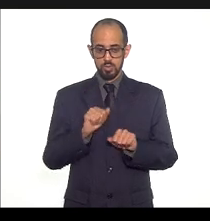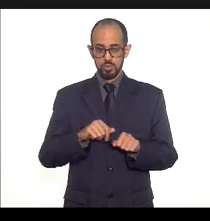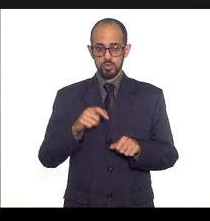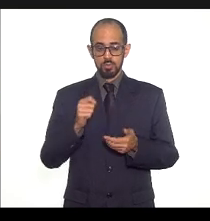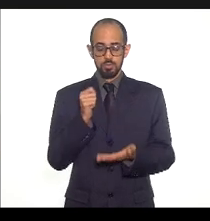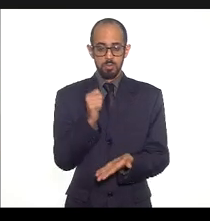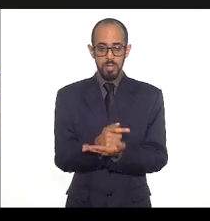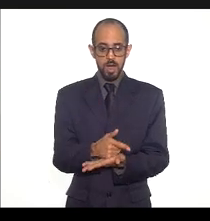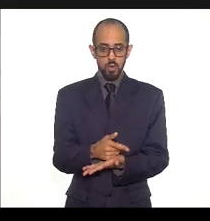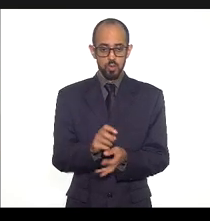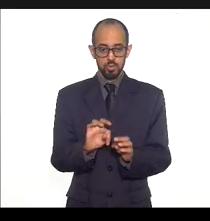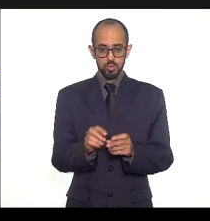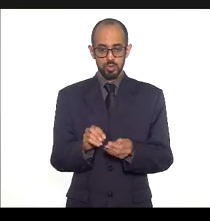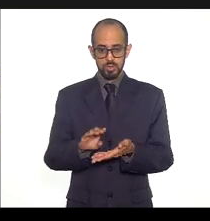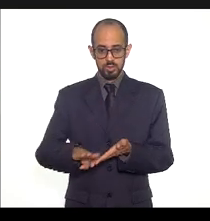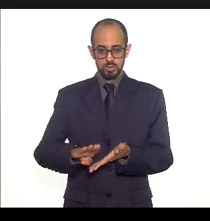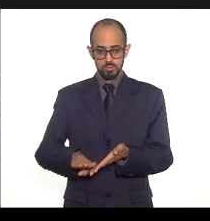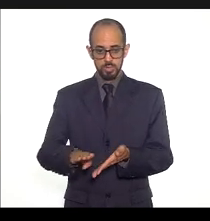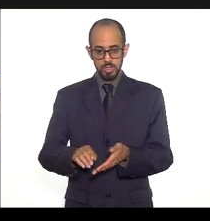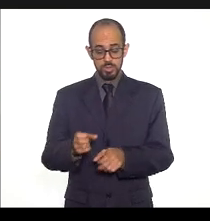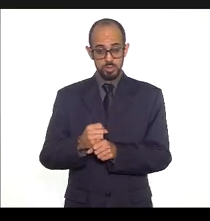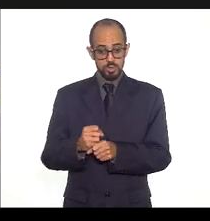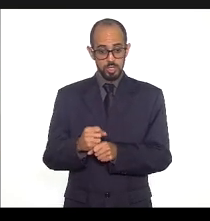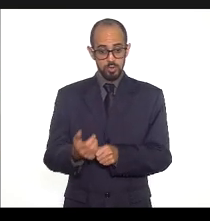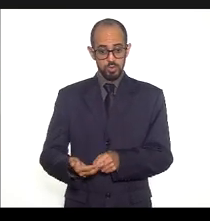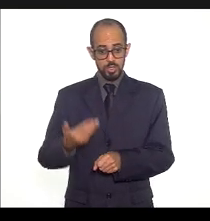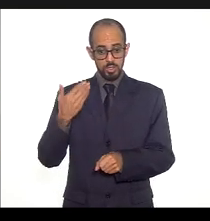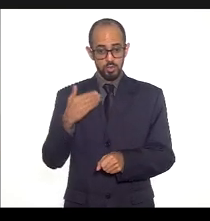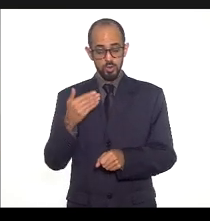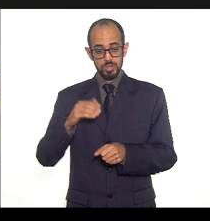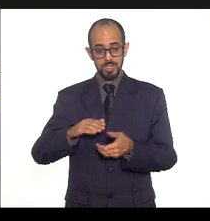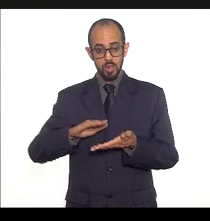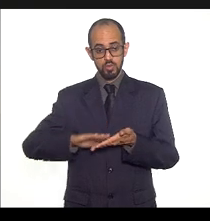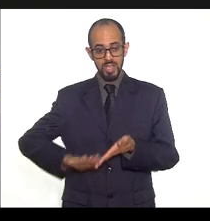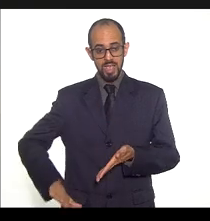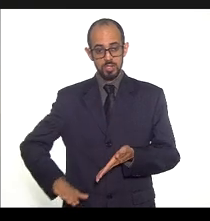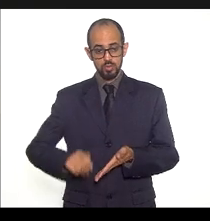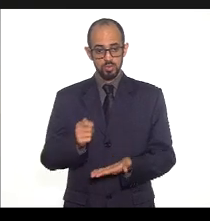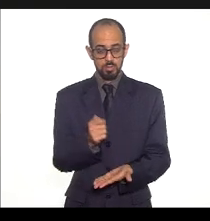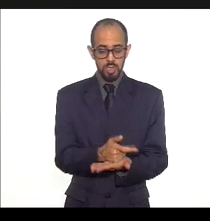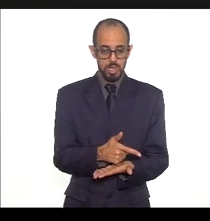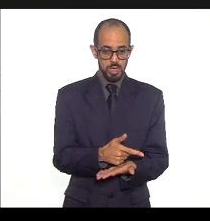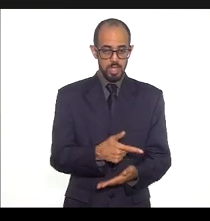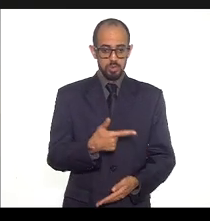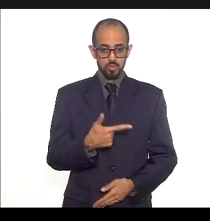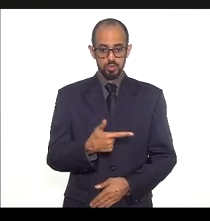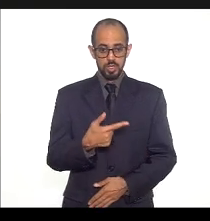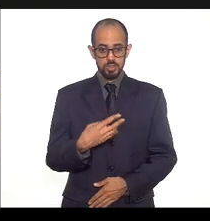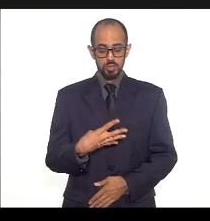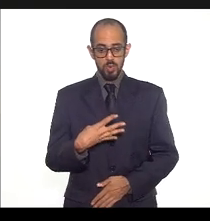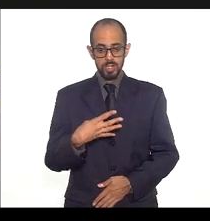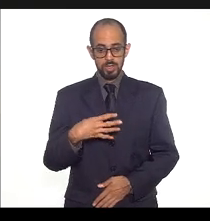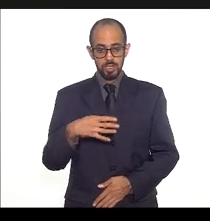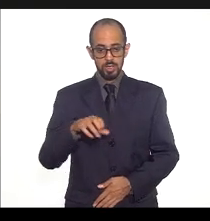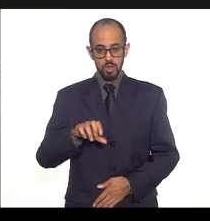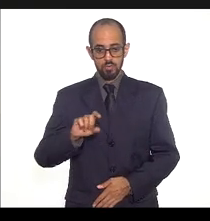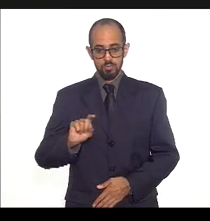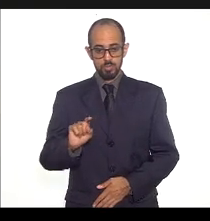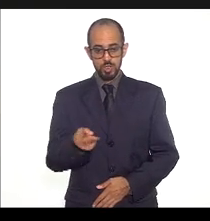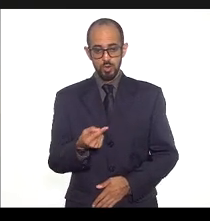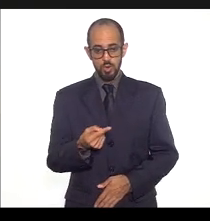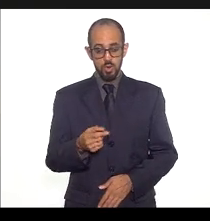pagamento de despesas de anos anteriores, restos a pagar, no total de R$ 249.096